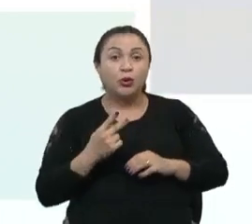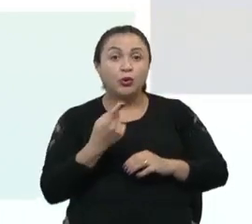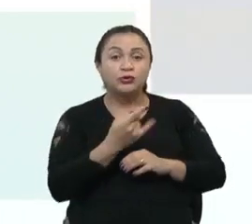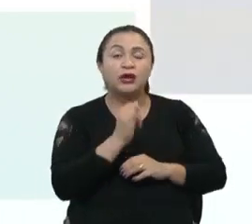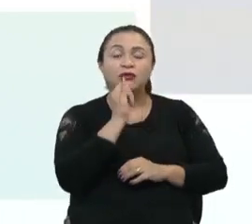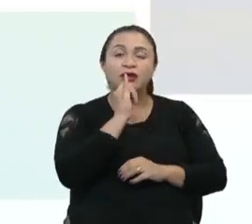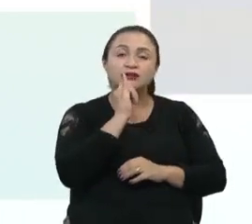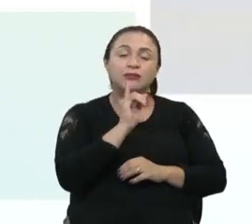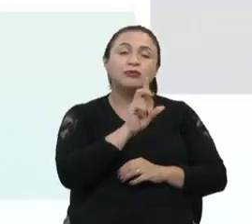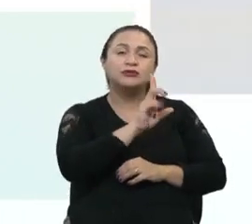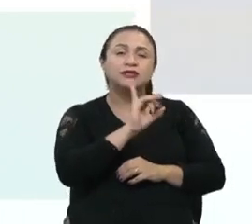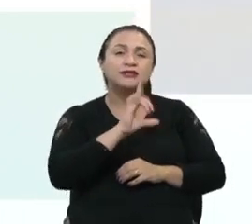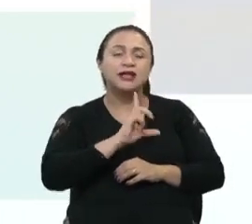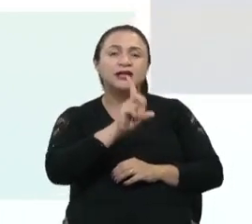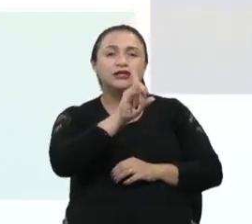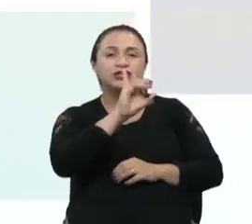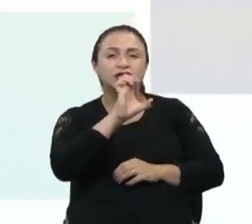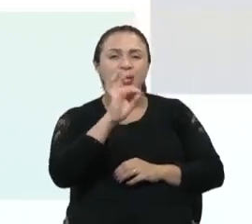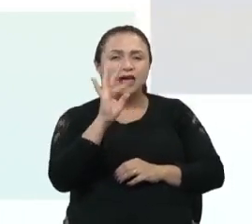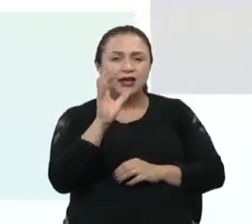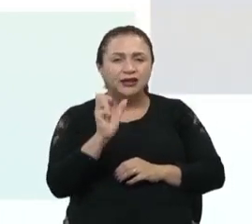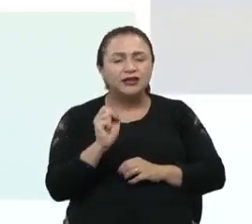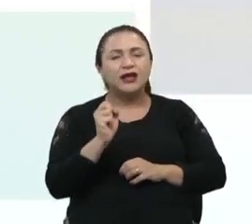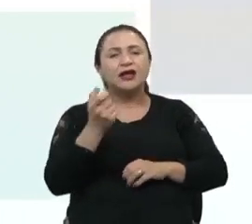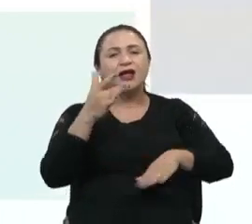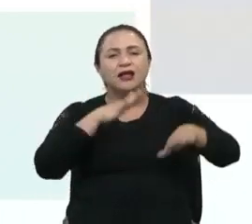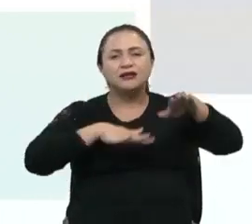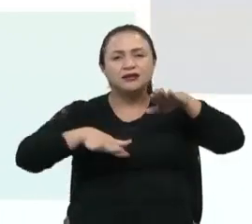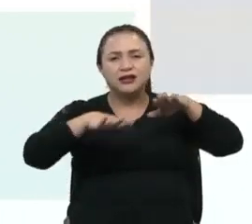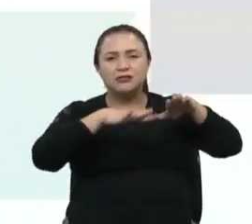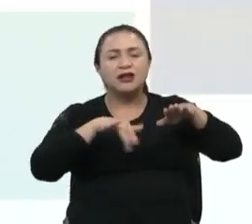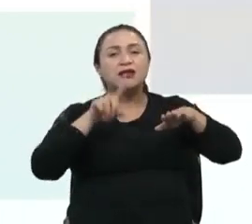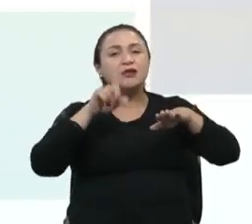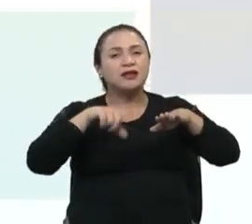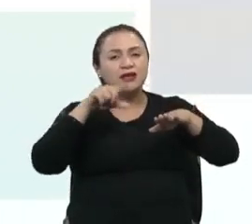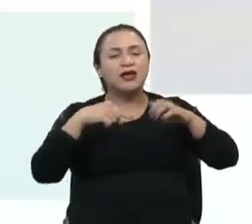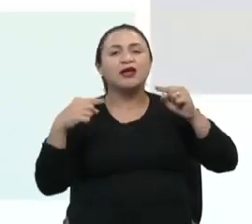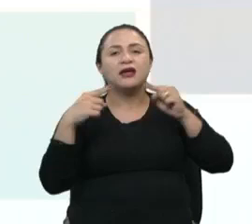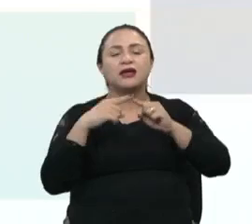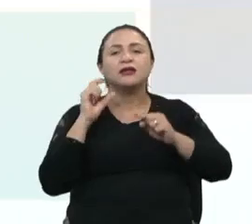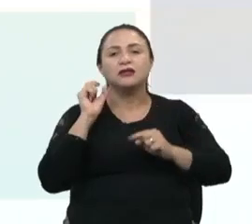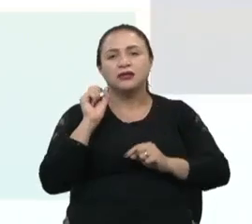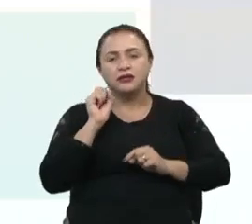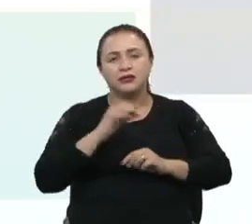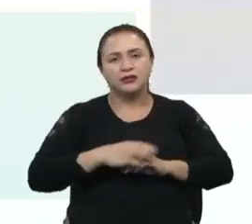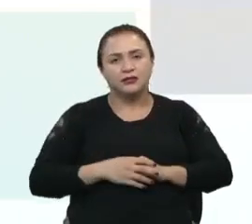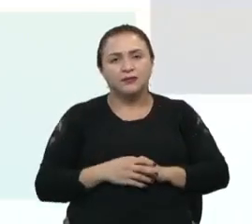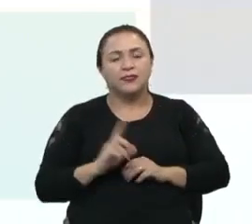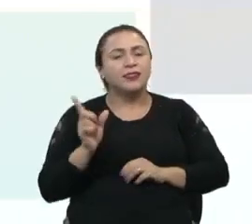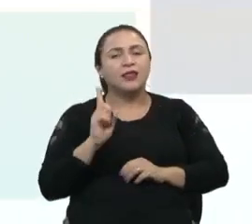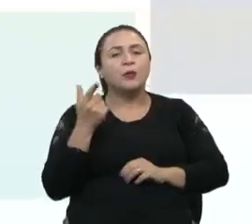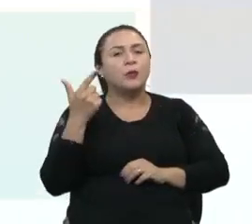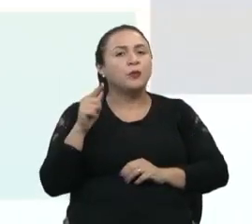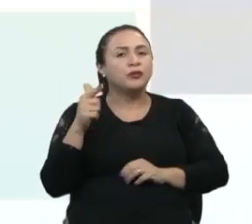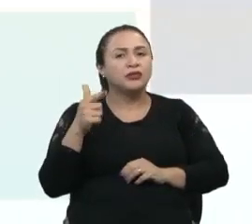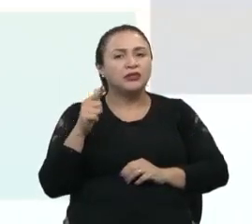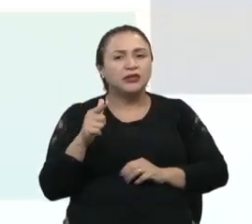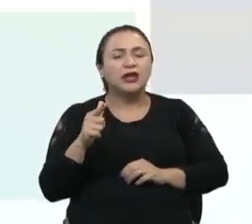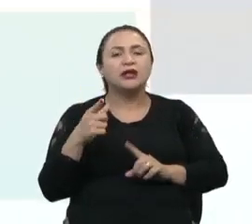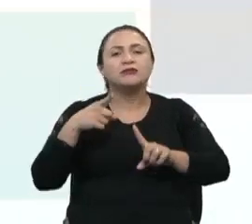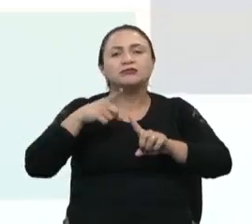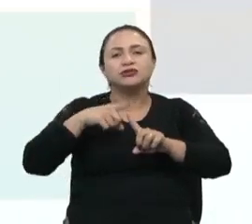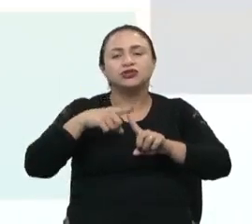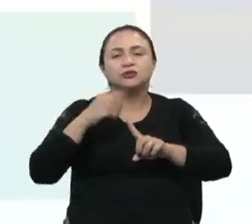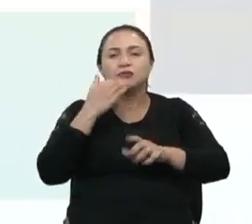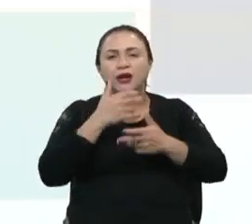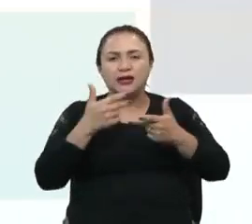dieta desequilibrada, que é considerada aquela que não possui esse tipo